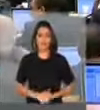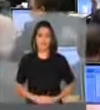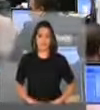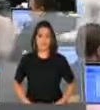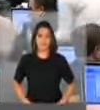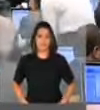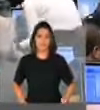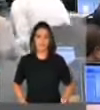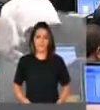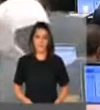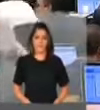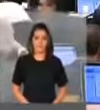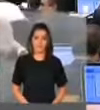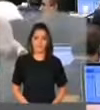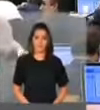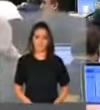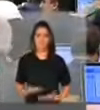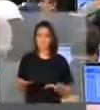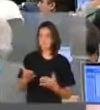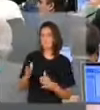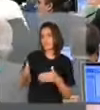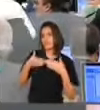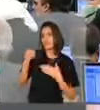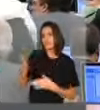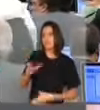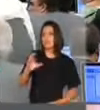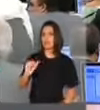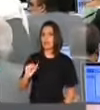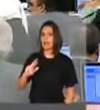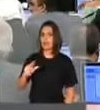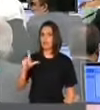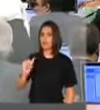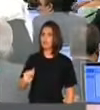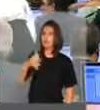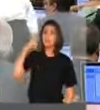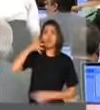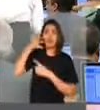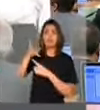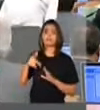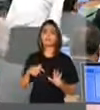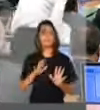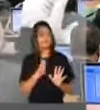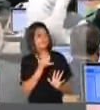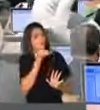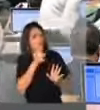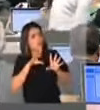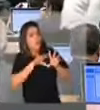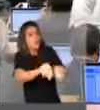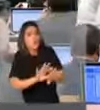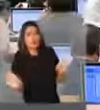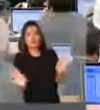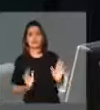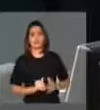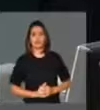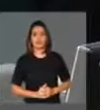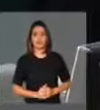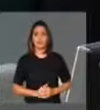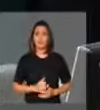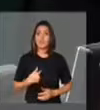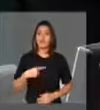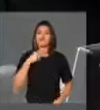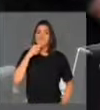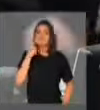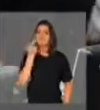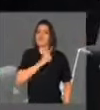fazer uma sugestão. Presidente, uma sugestão. Desculpa. A garantia da palavra, eu não cortei ninguém. Eu também não vou